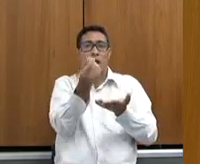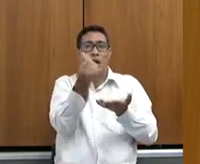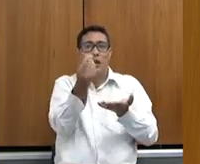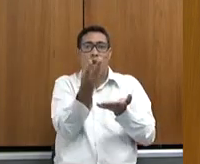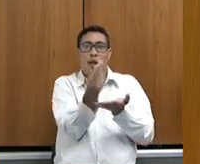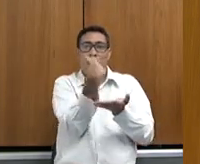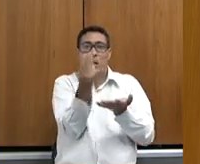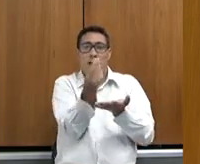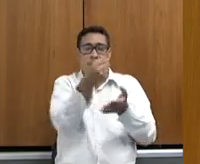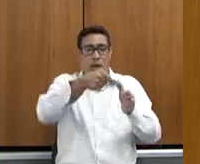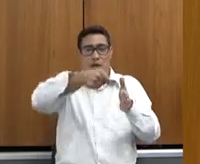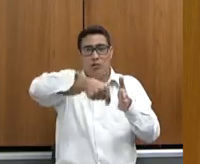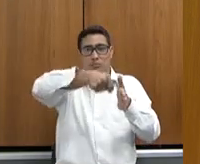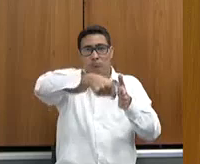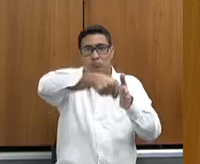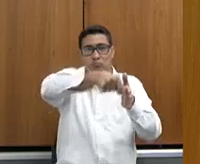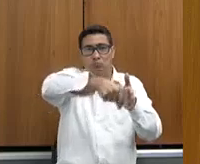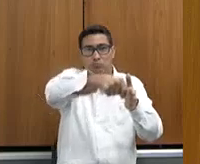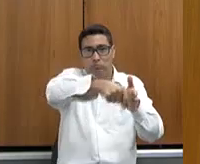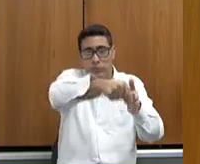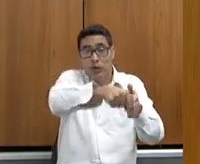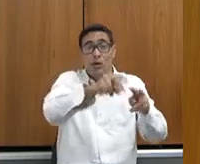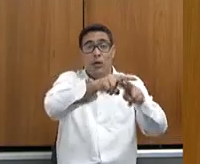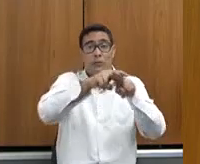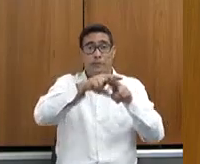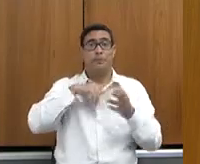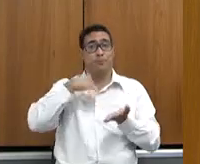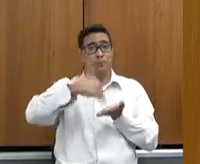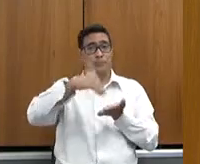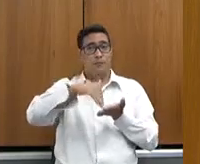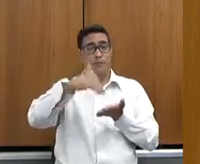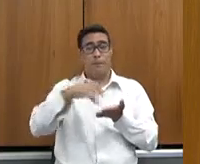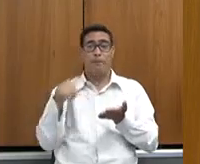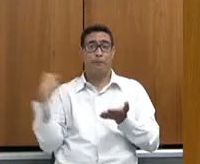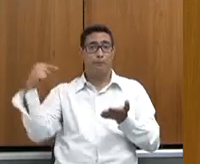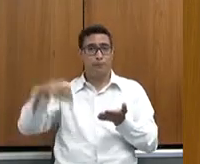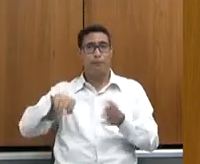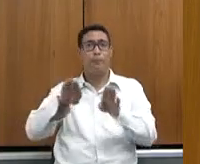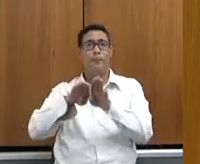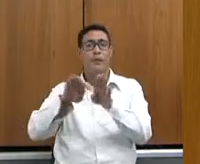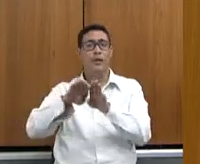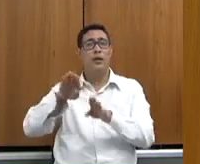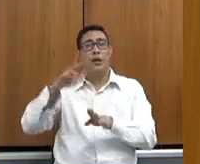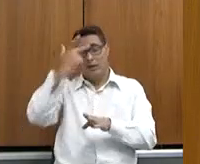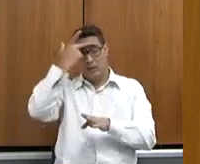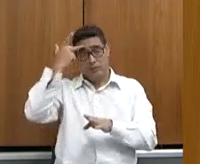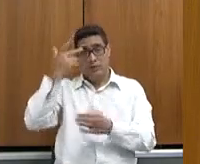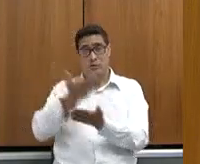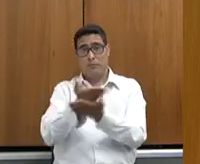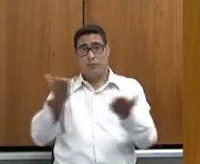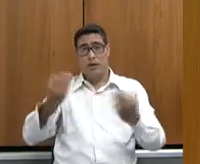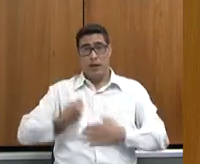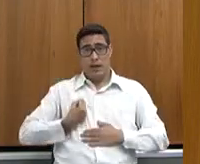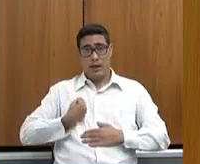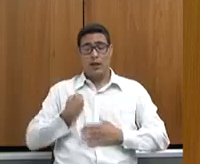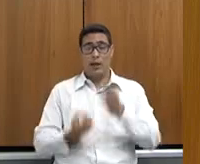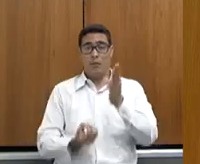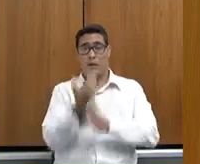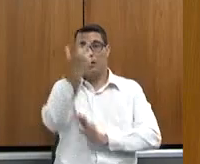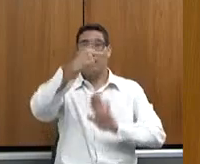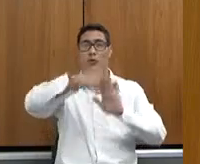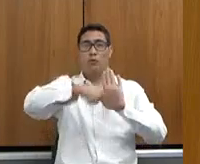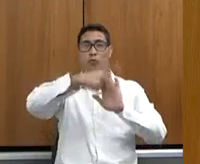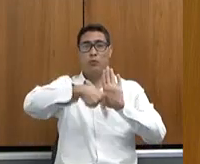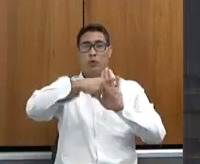as nossas equipes aqui, a subsecretaria nossa de políticas agrícolas, a Albanese, Feliciano, está aqui para desenvolver um projeto e a gente trazer para cá